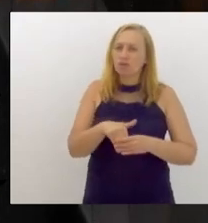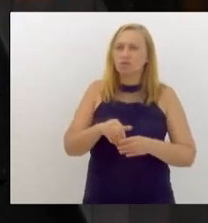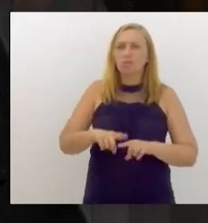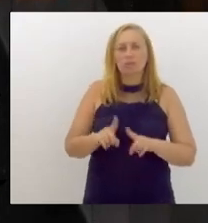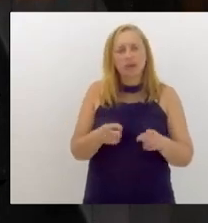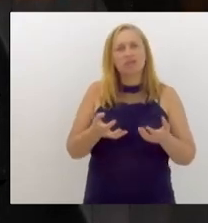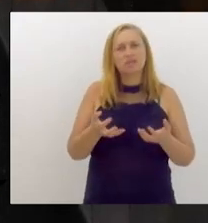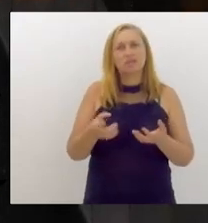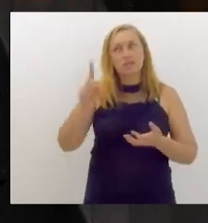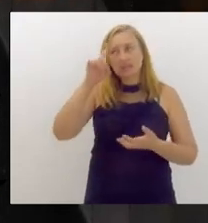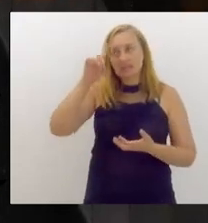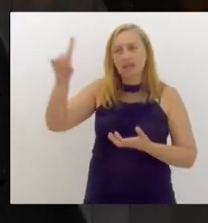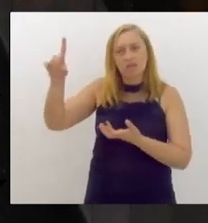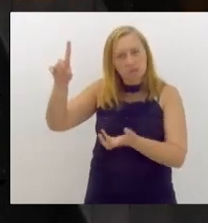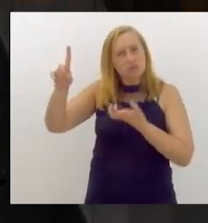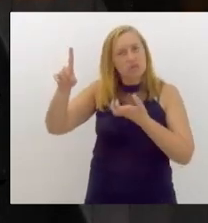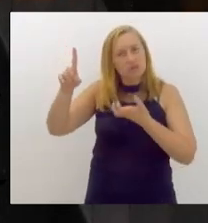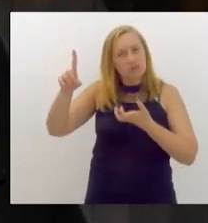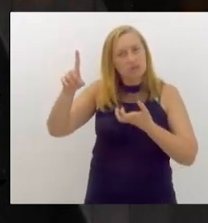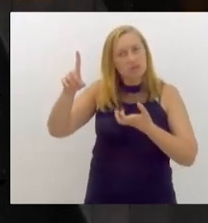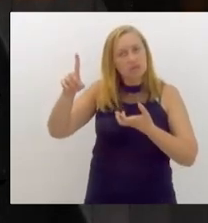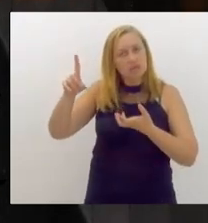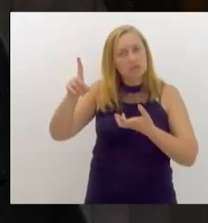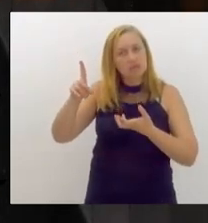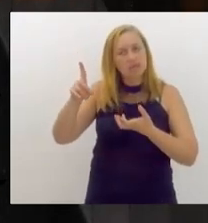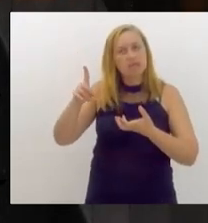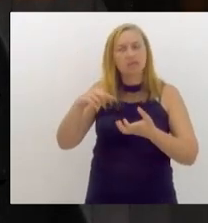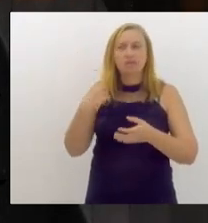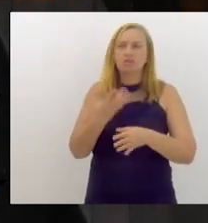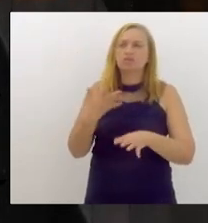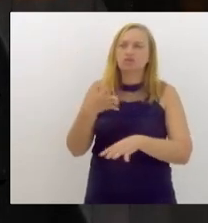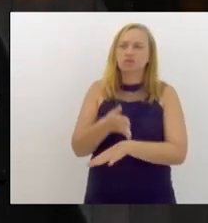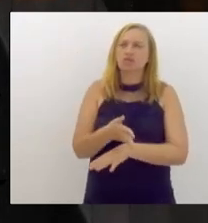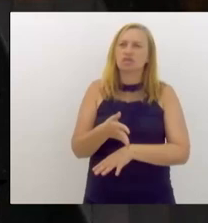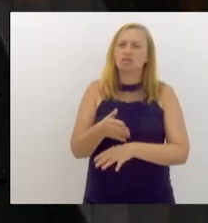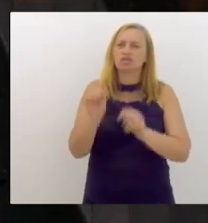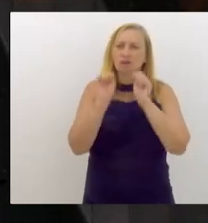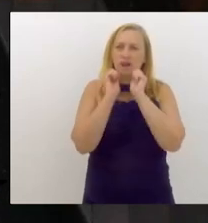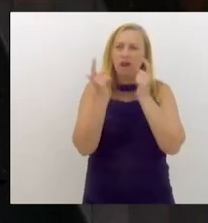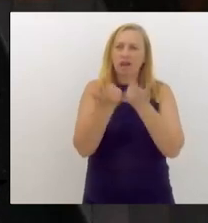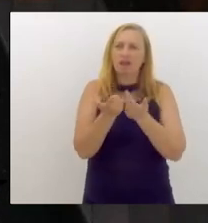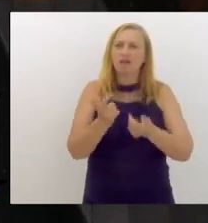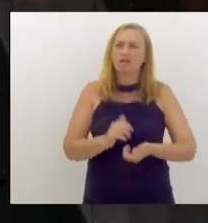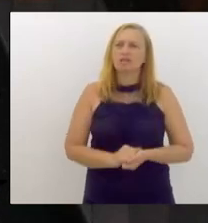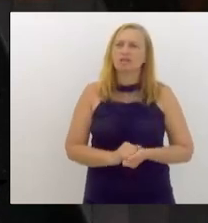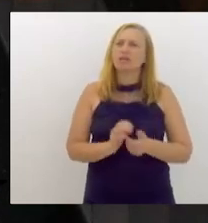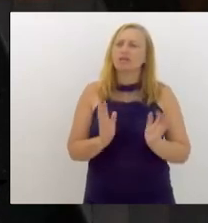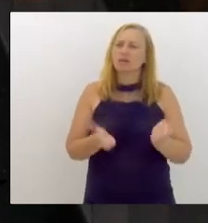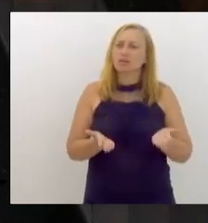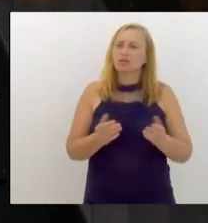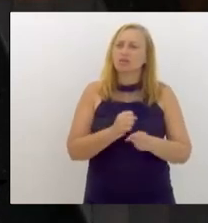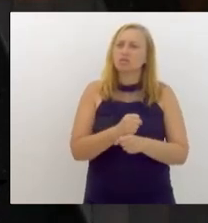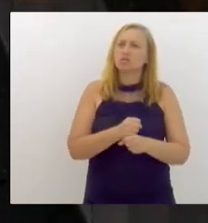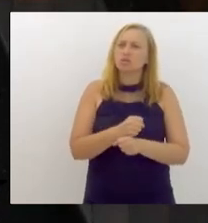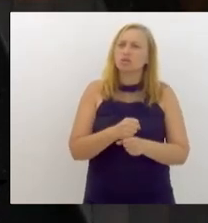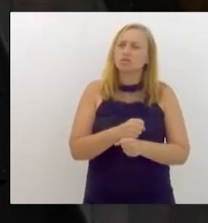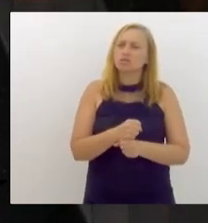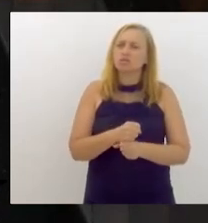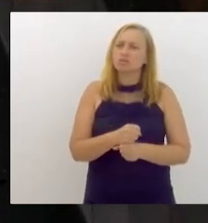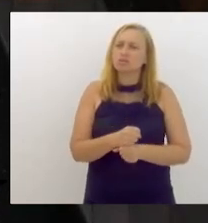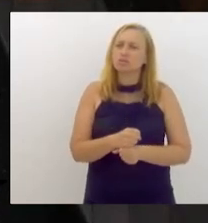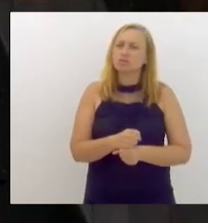quis Deus o destino que fossem, que chegássemos à Assembleia Legislativa agora no ano de